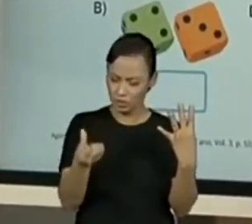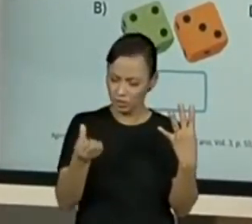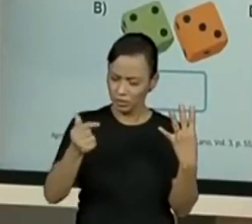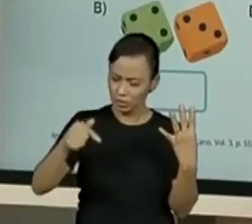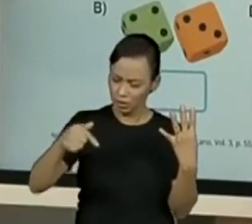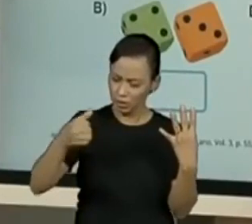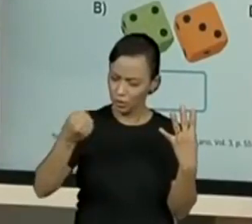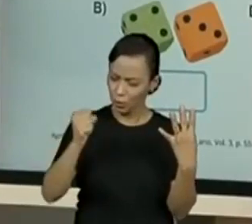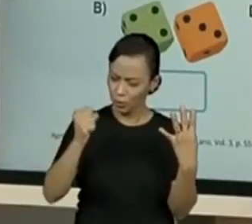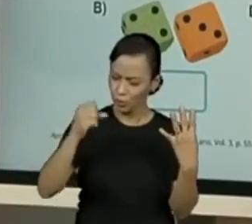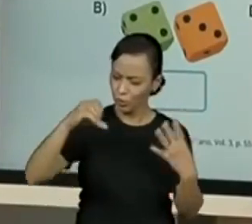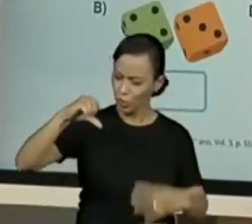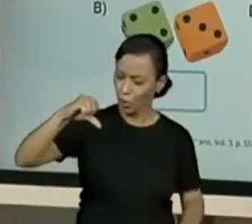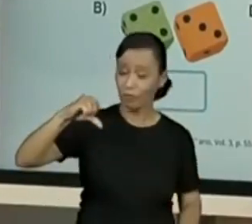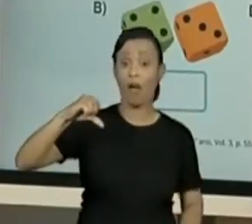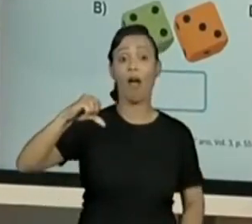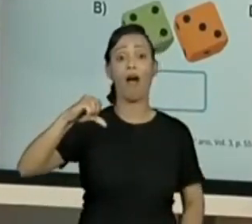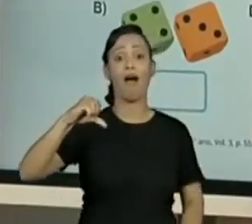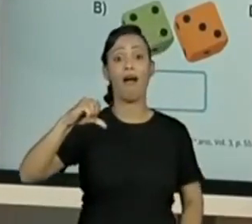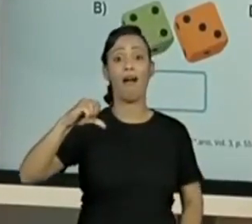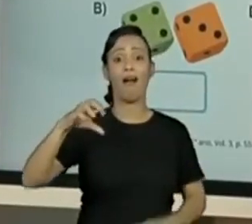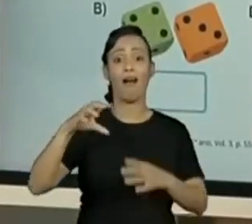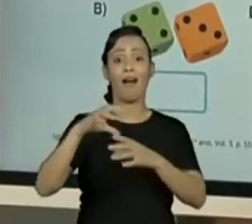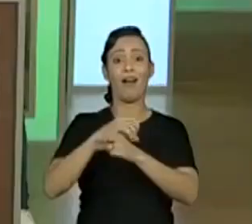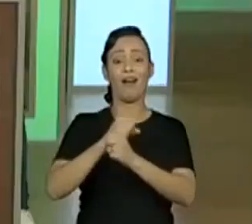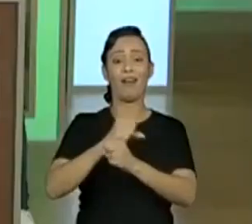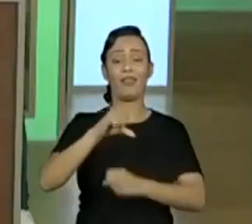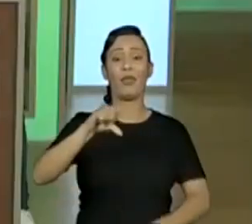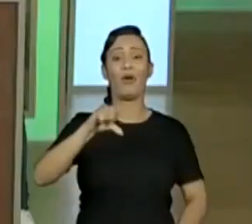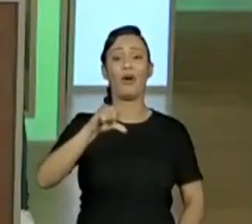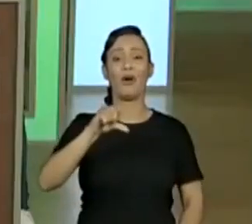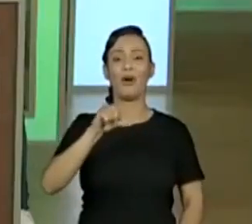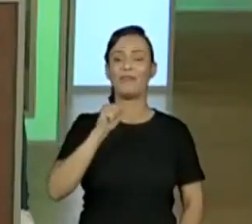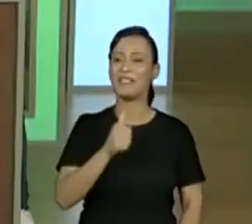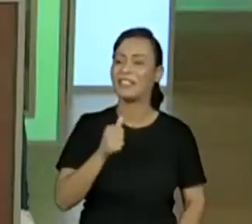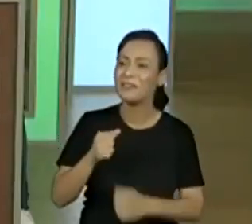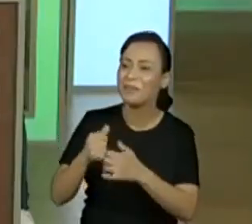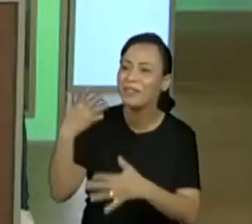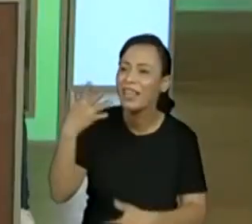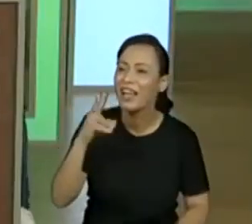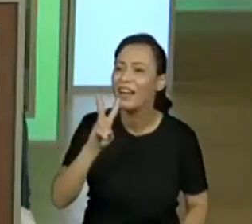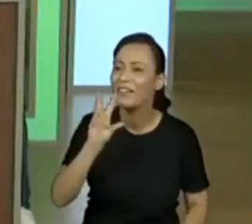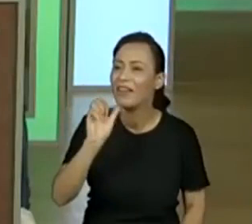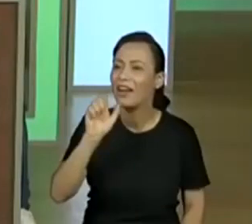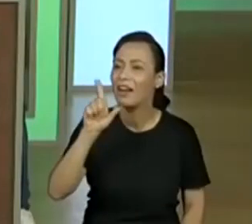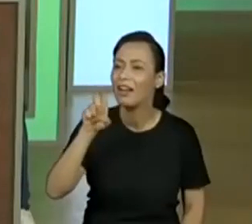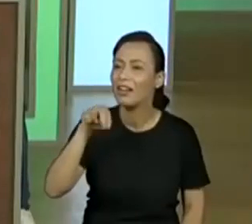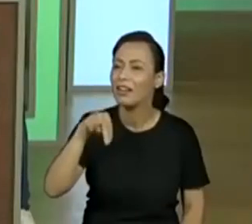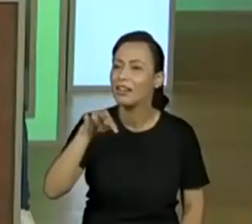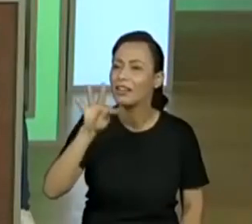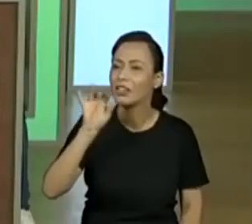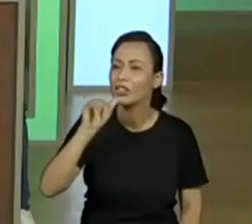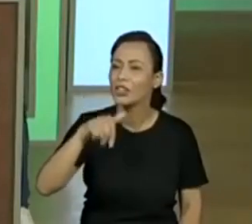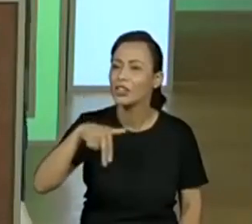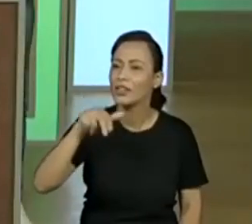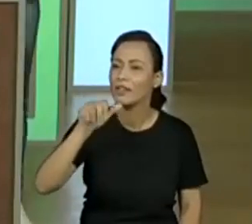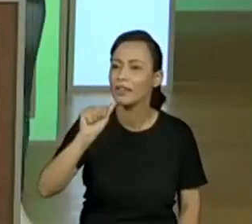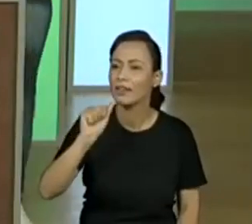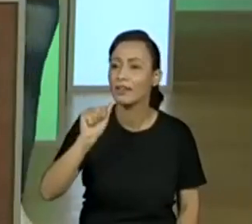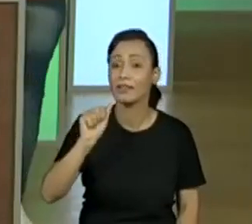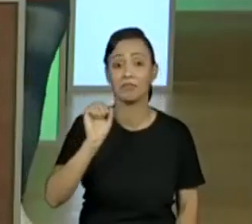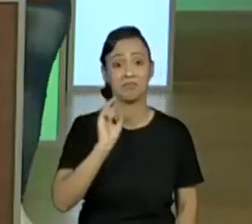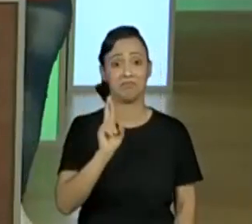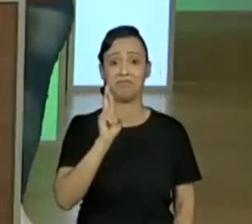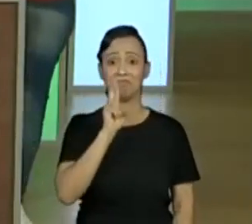Então, eu tenho quanto? Eles já foram colocando ali, Valentina, nove, nove. Já estão respondendo tudo. Olha só. também, em casa, fica